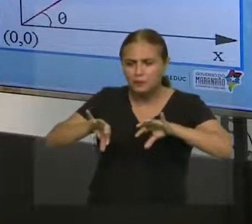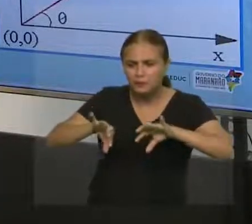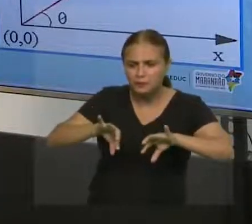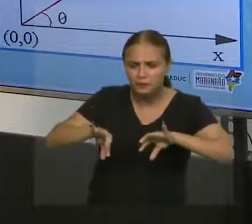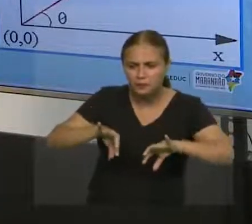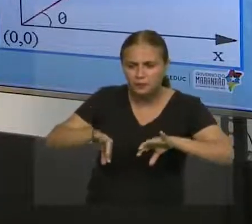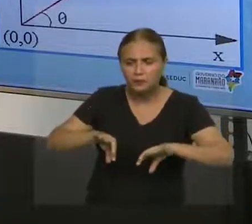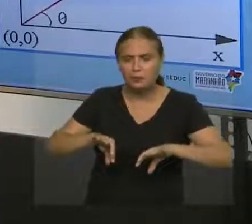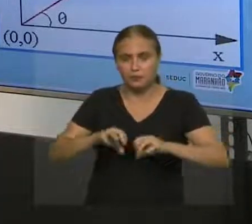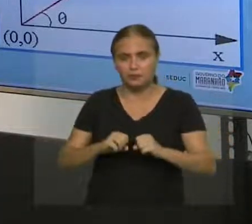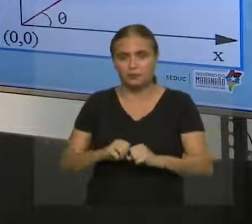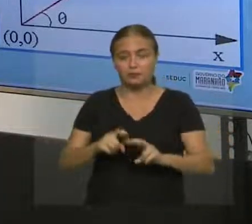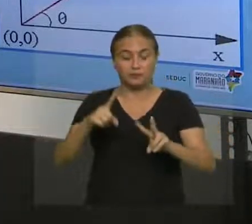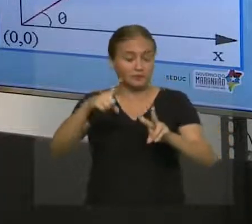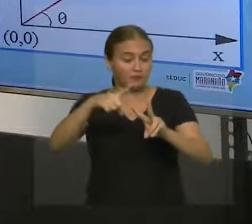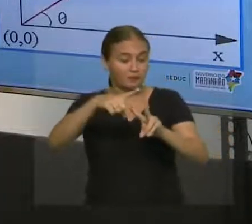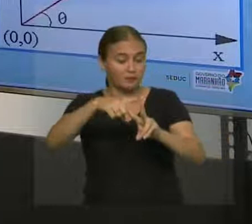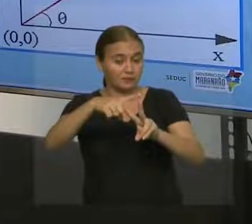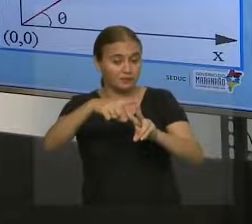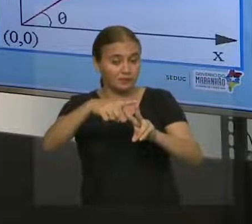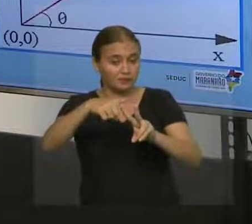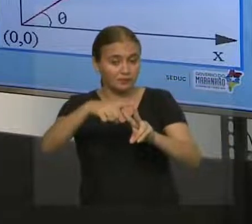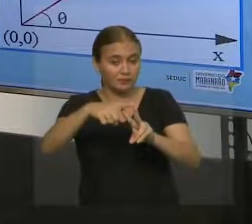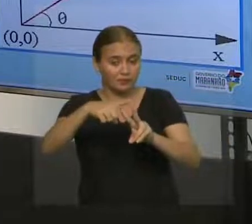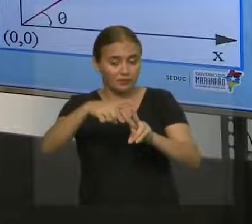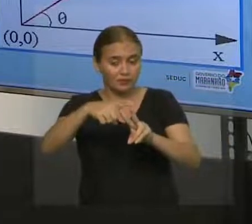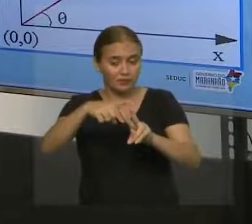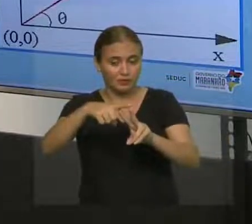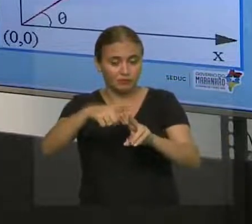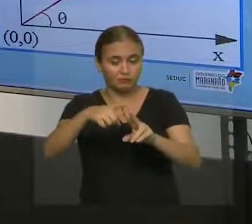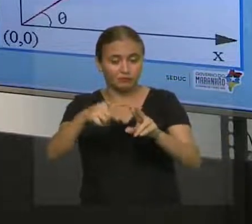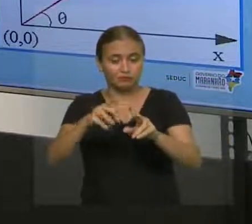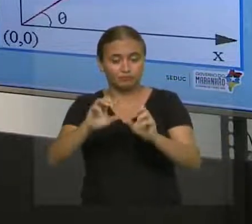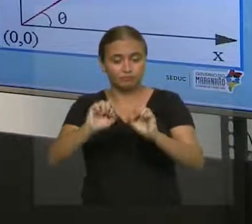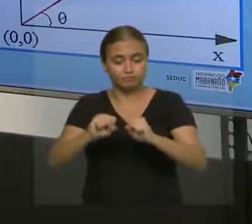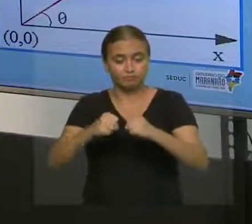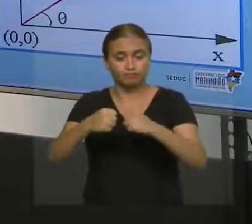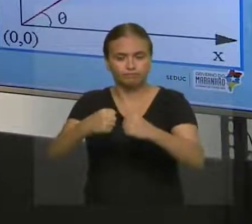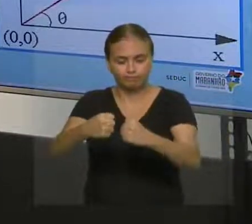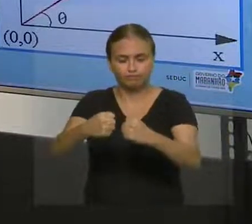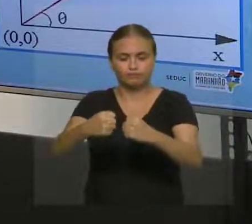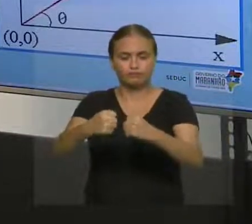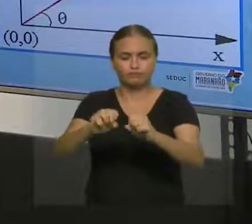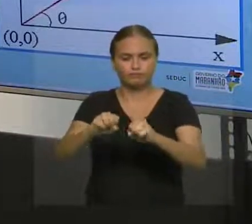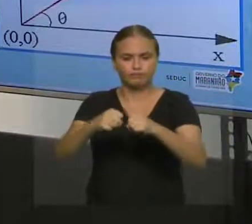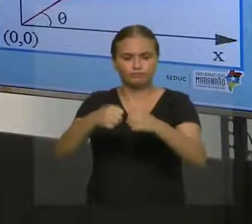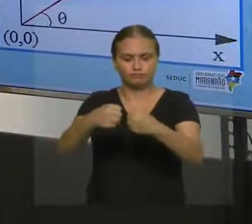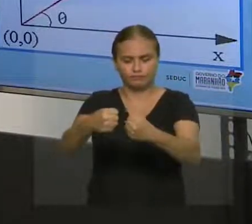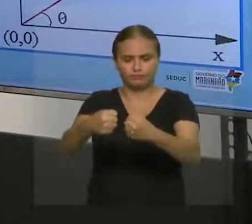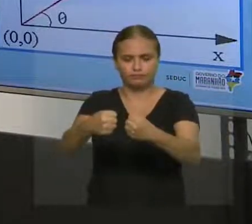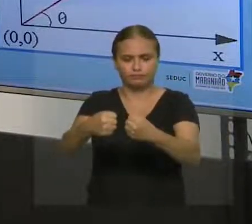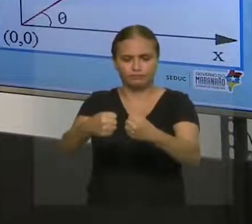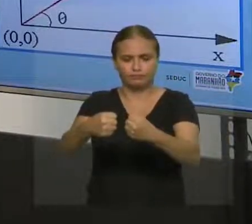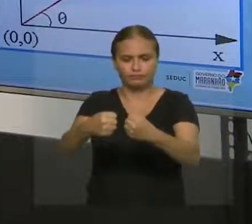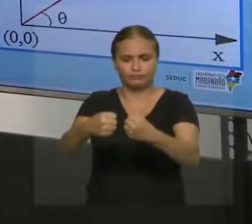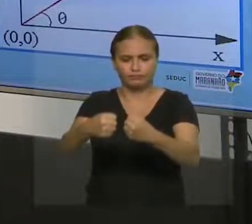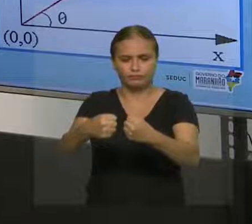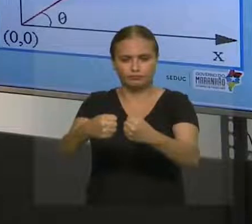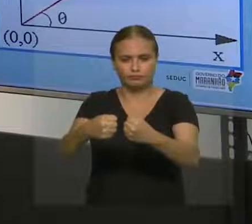quando você pega um vetor, você aplica, por exemplo, uma força em uma determinada, vamos supor, está aqui que você tem uma